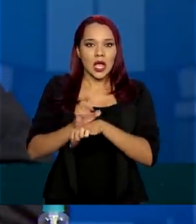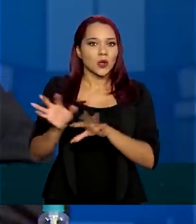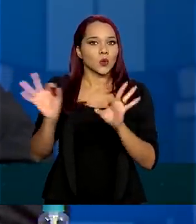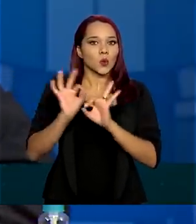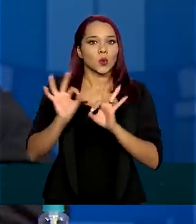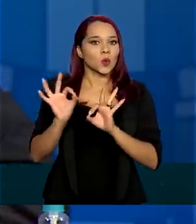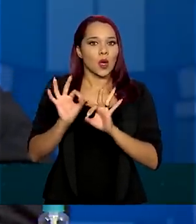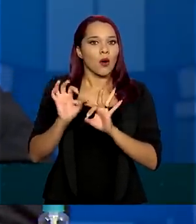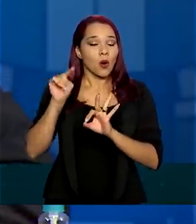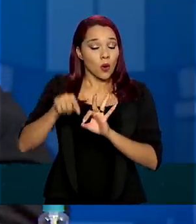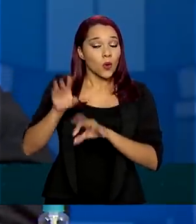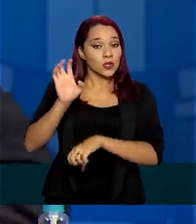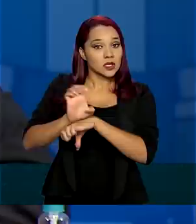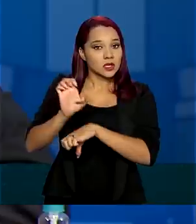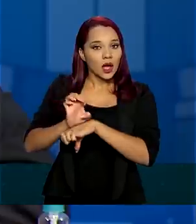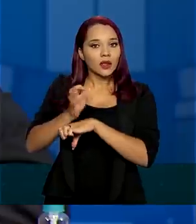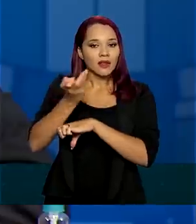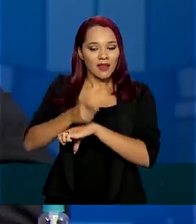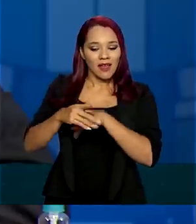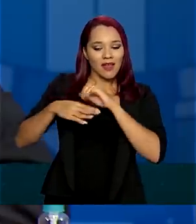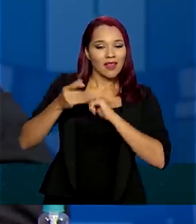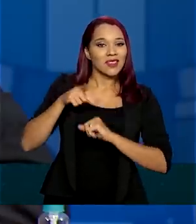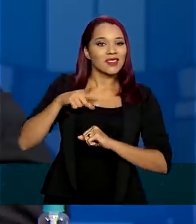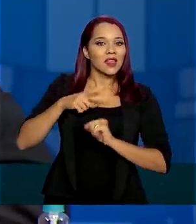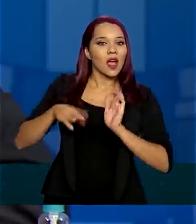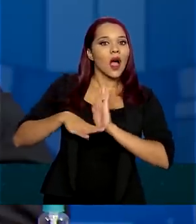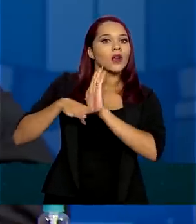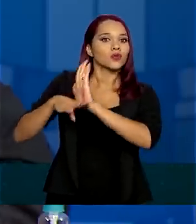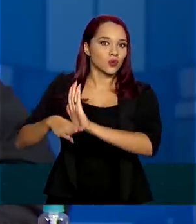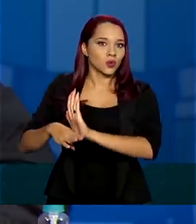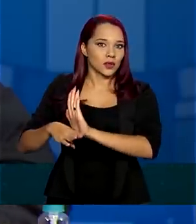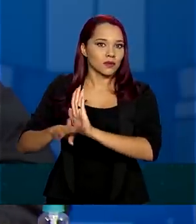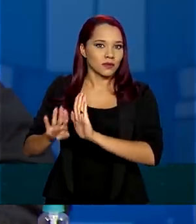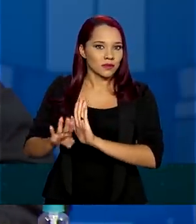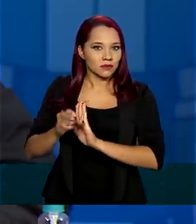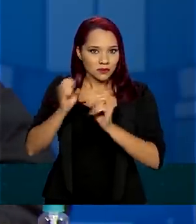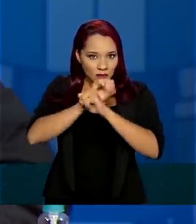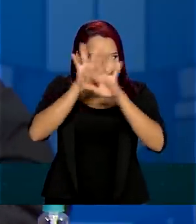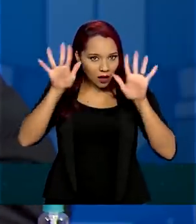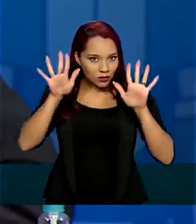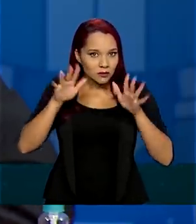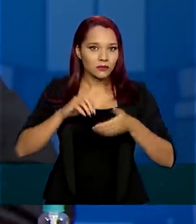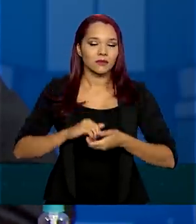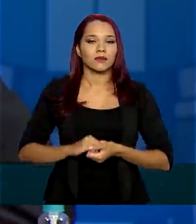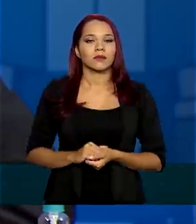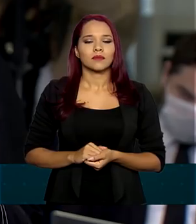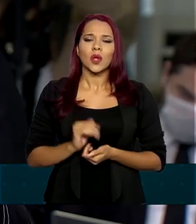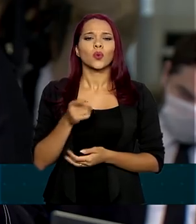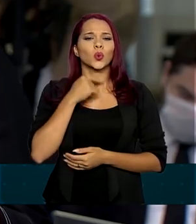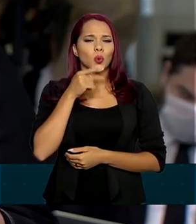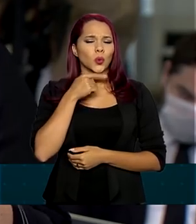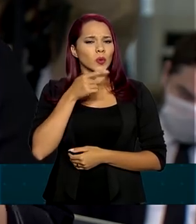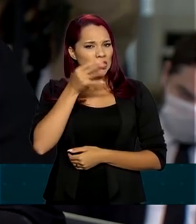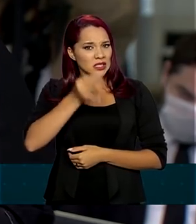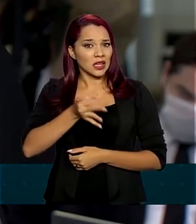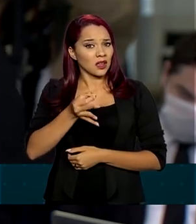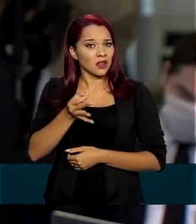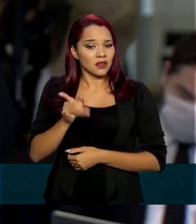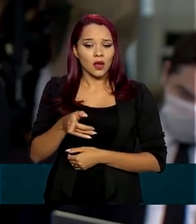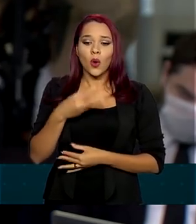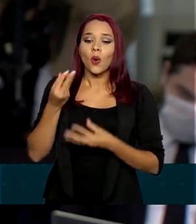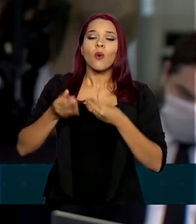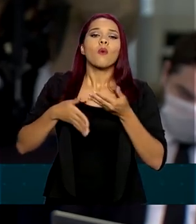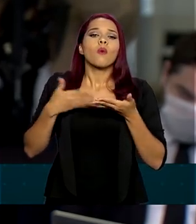são beneficiários disso aí. Está bom? Foi claro? Não, a nossa dúvida é bem nesse sentido, de como,